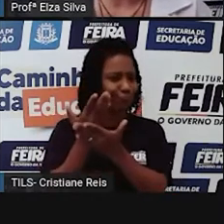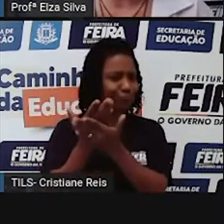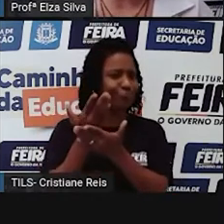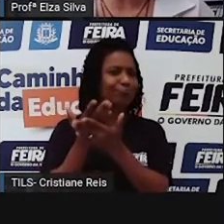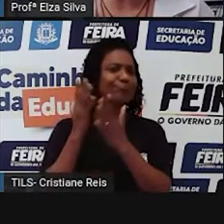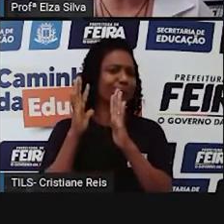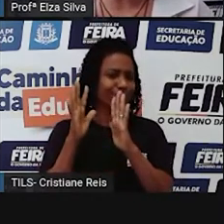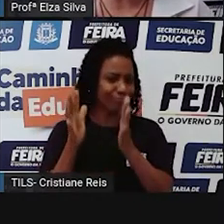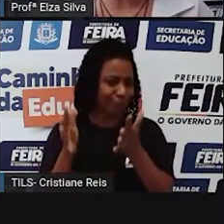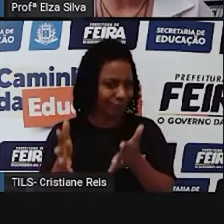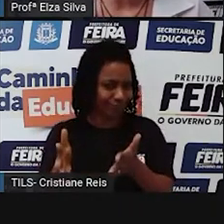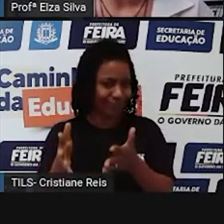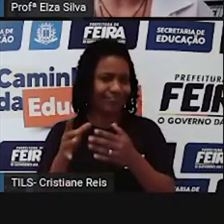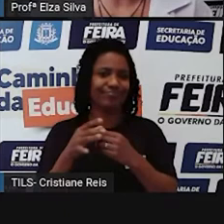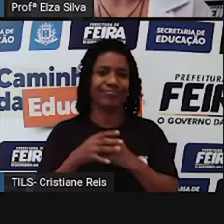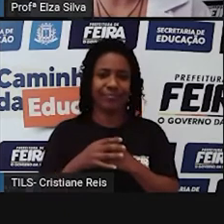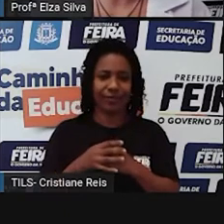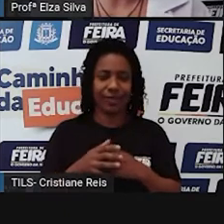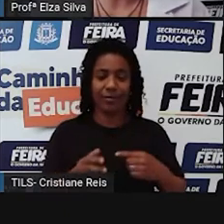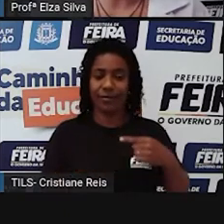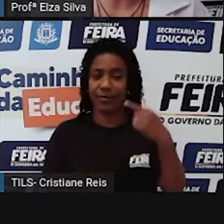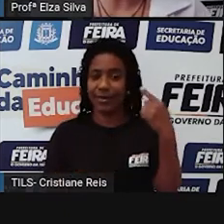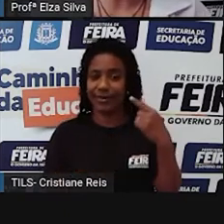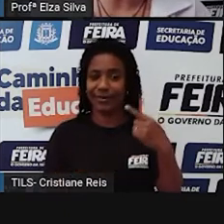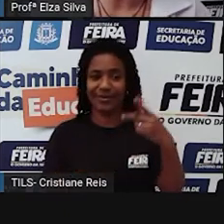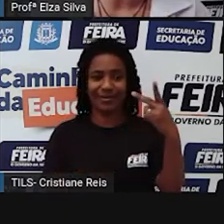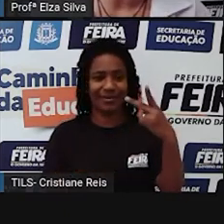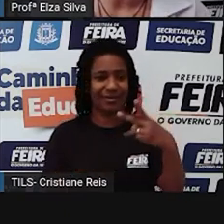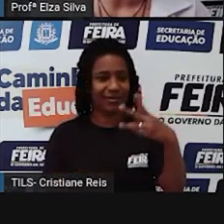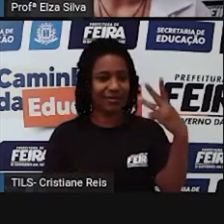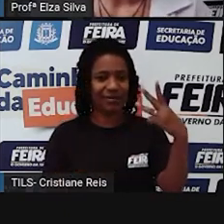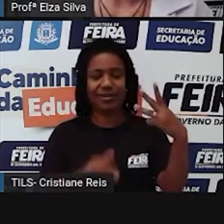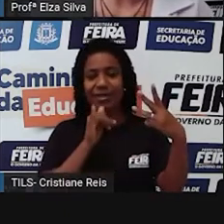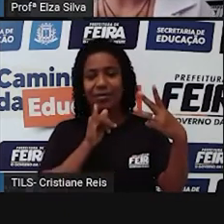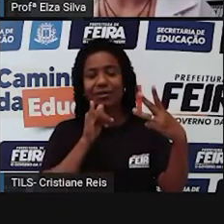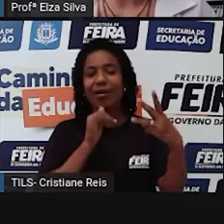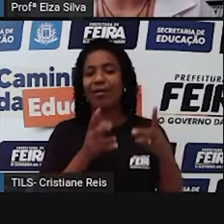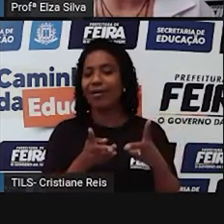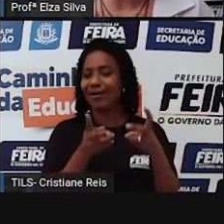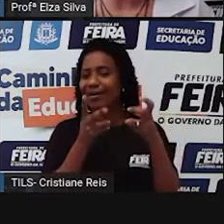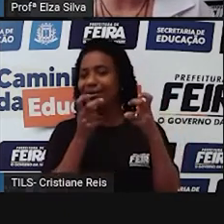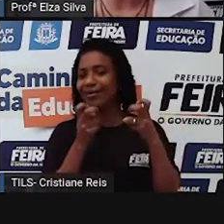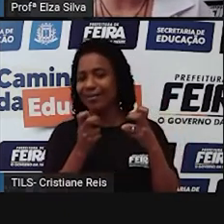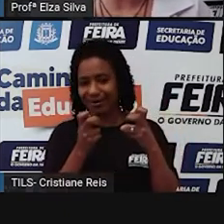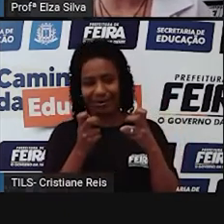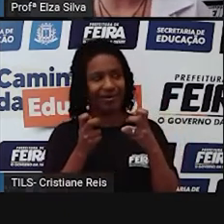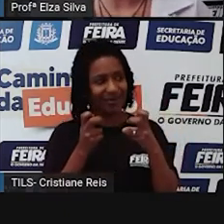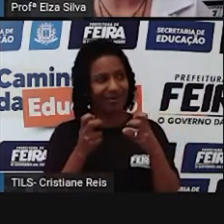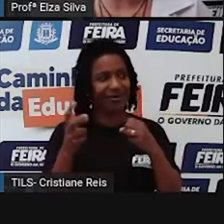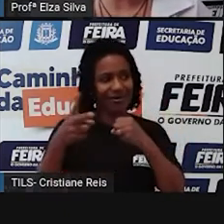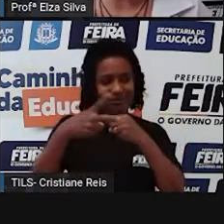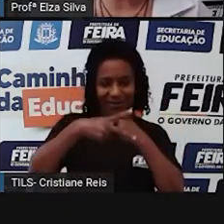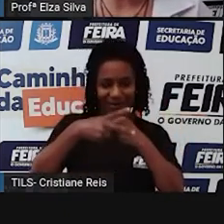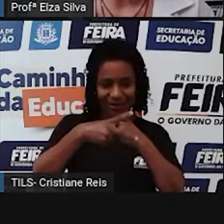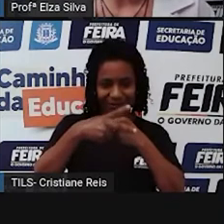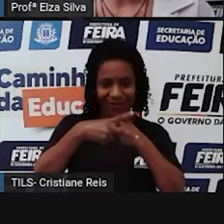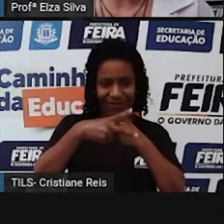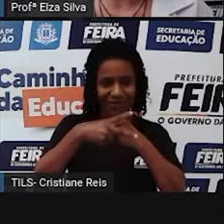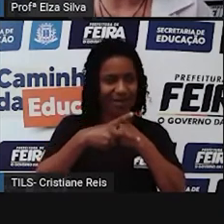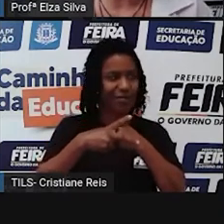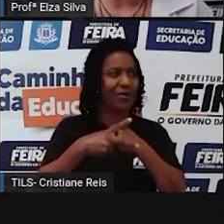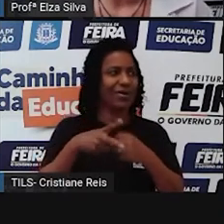segundo e terceiro exemplos, o que é a gente pode observar? Estes verbos são chamados de regular